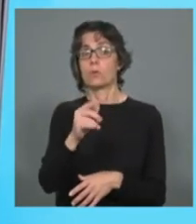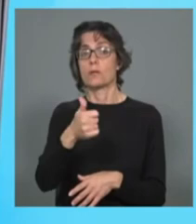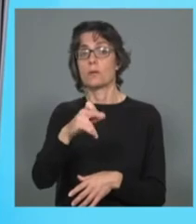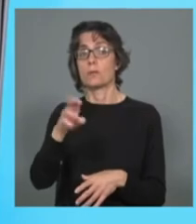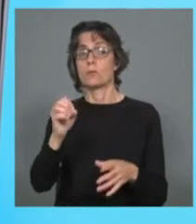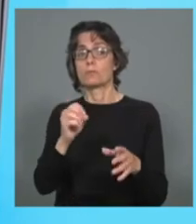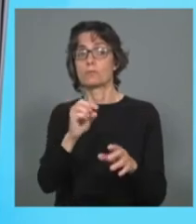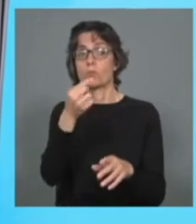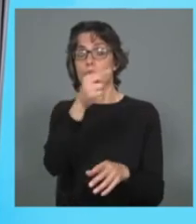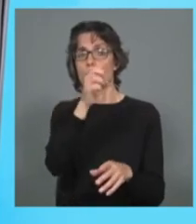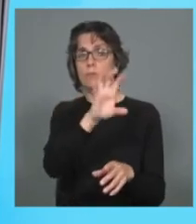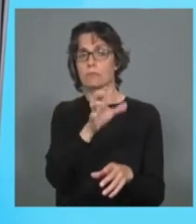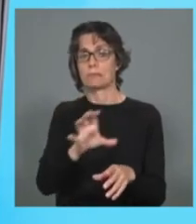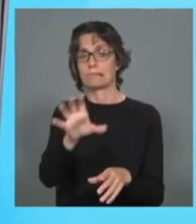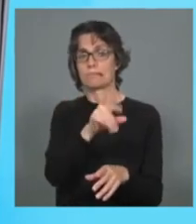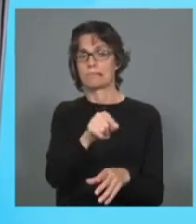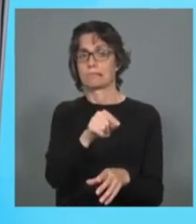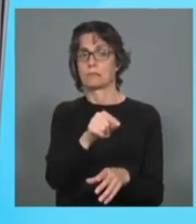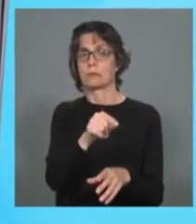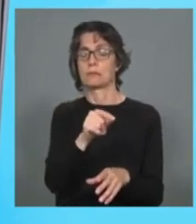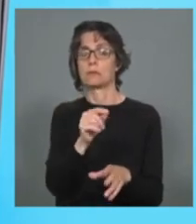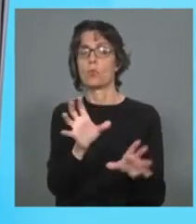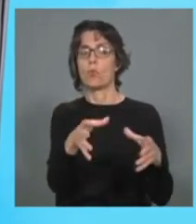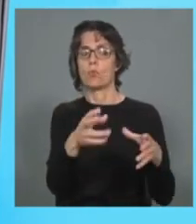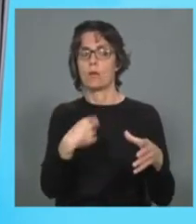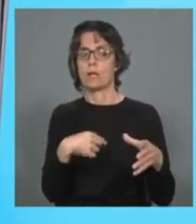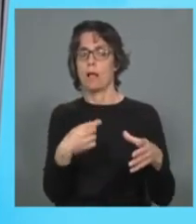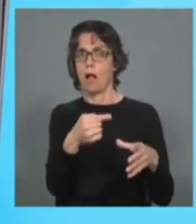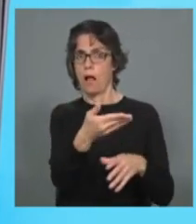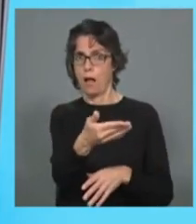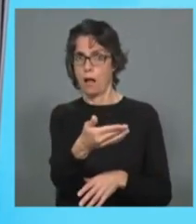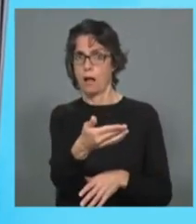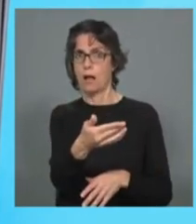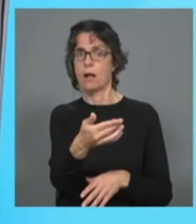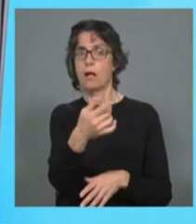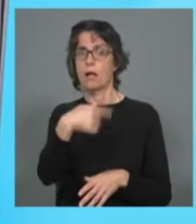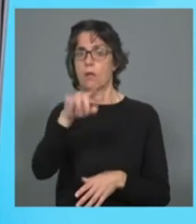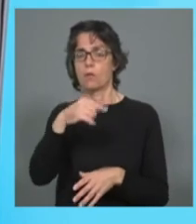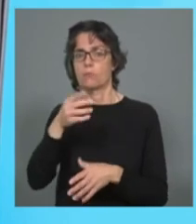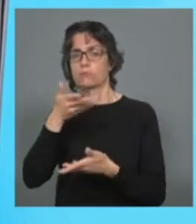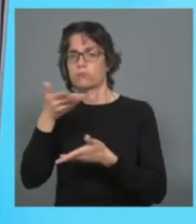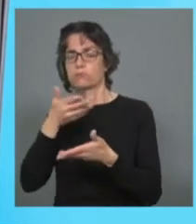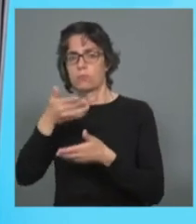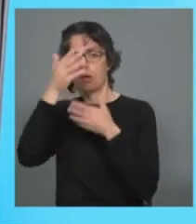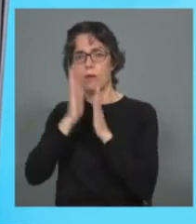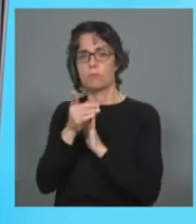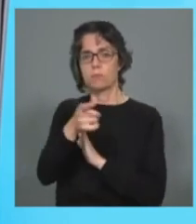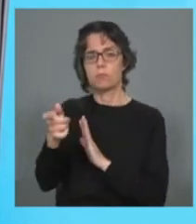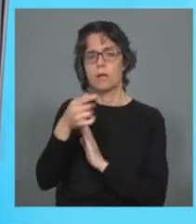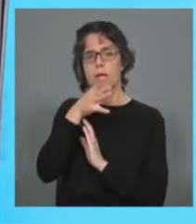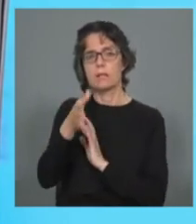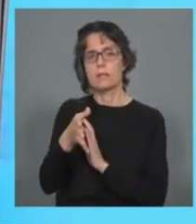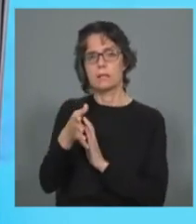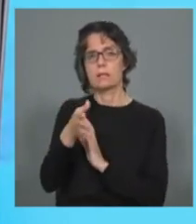país da região onde existe uma comunidade cristã e falando com muçulmanos neste país diziam que de facto é muito